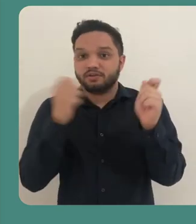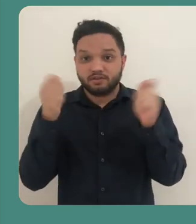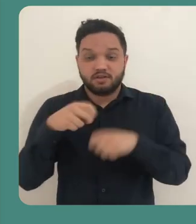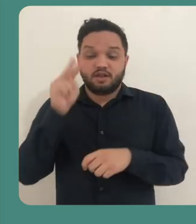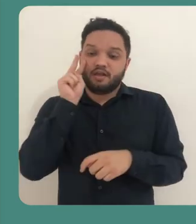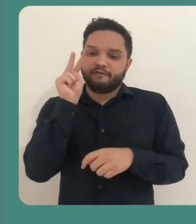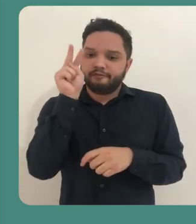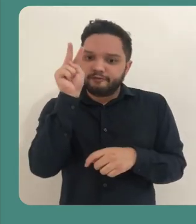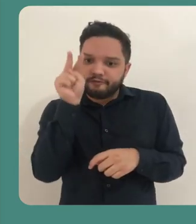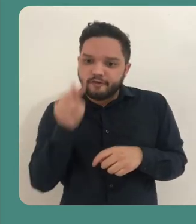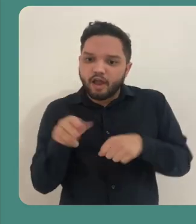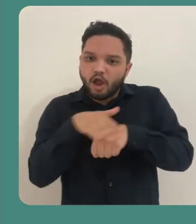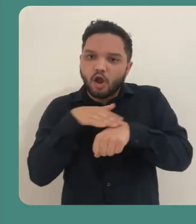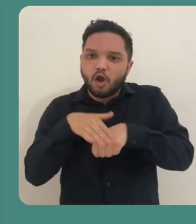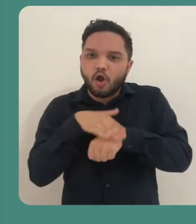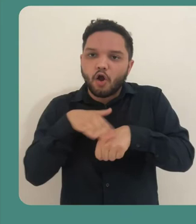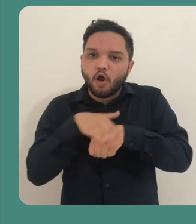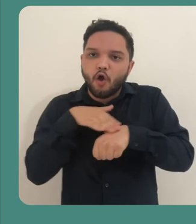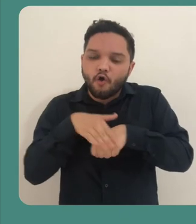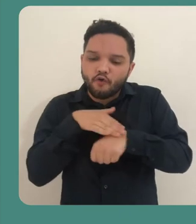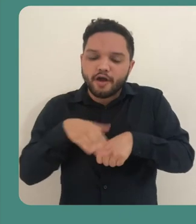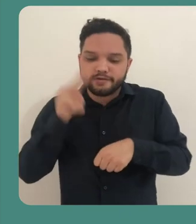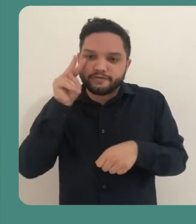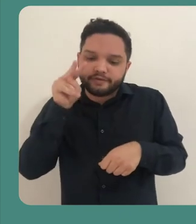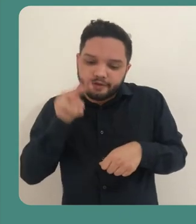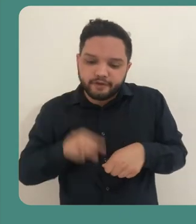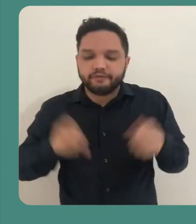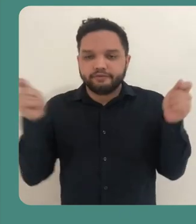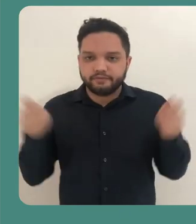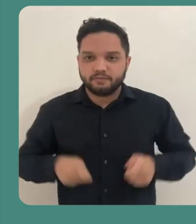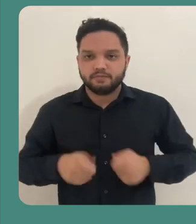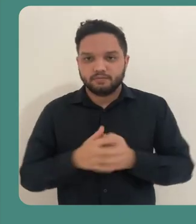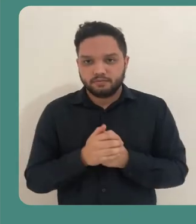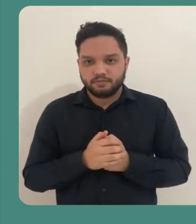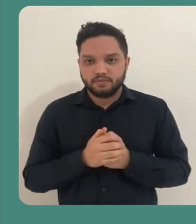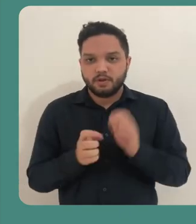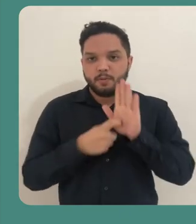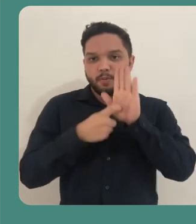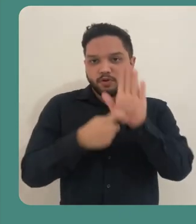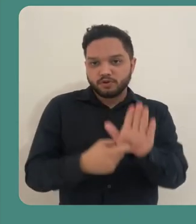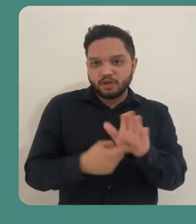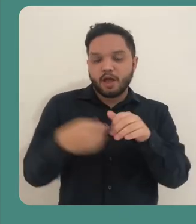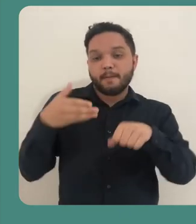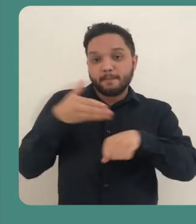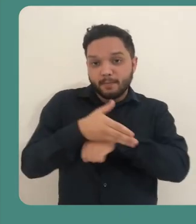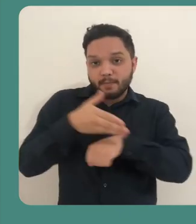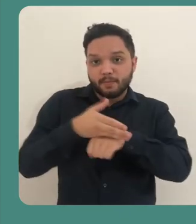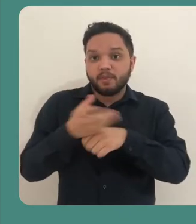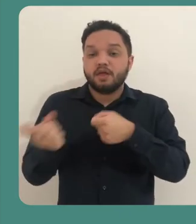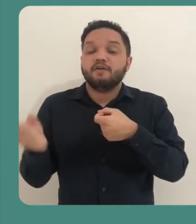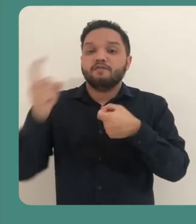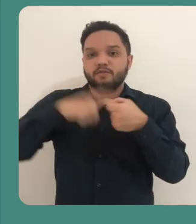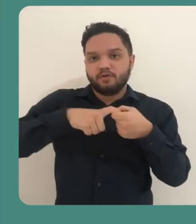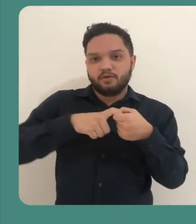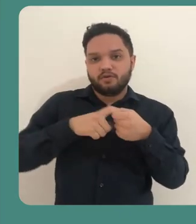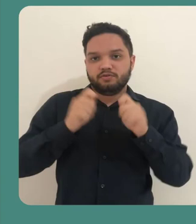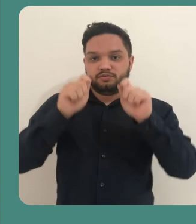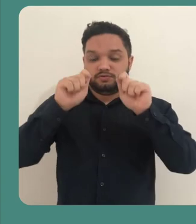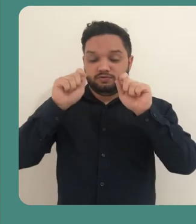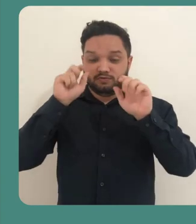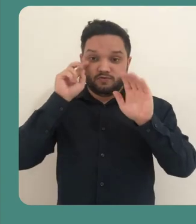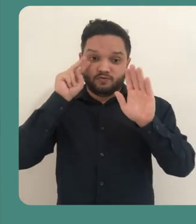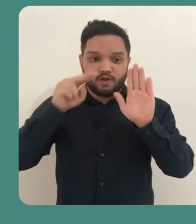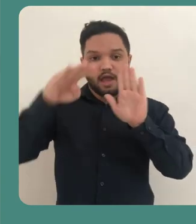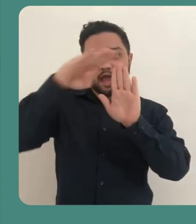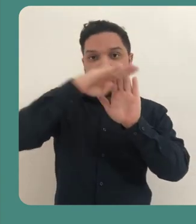pode visualizar as conversas que estão acontecendo no chat. Mostrar participantes, você volta a